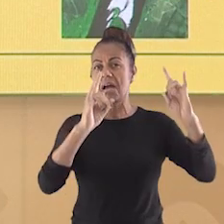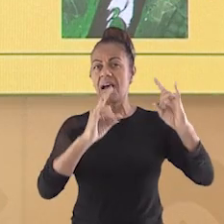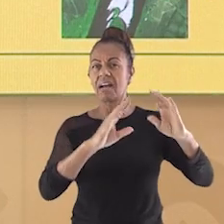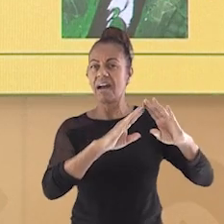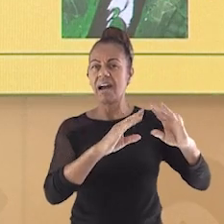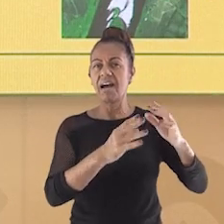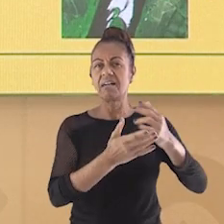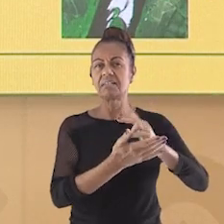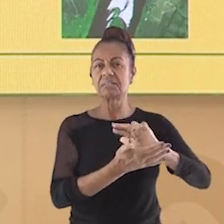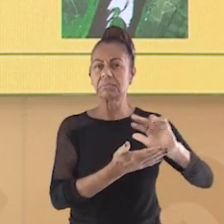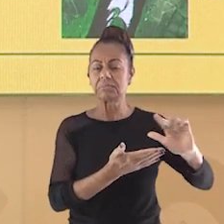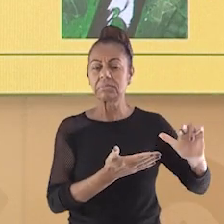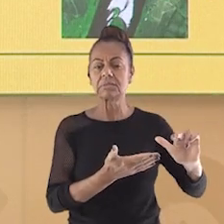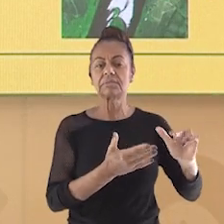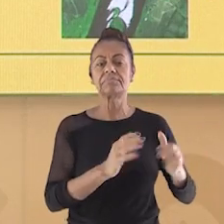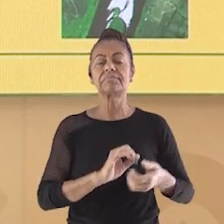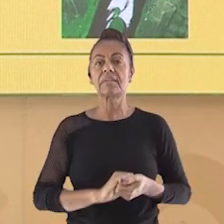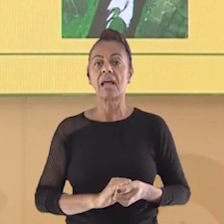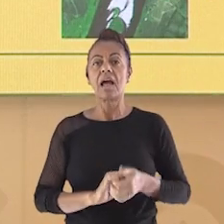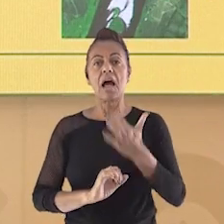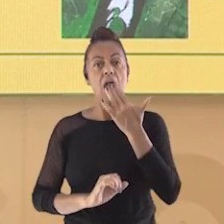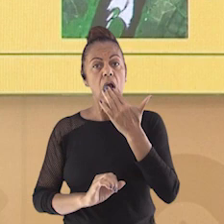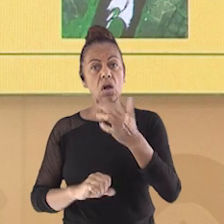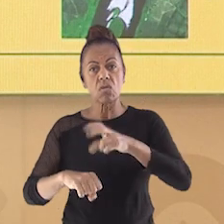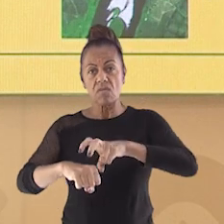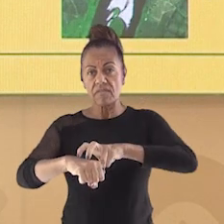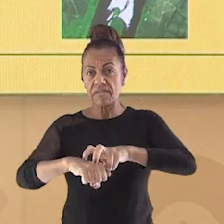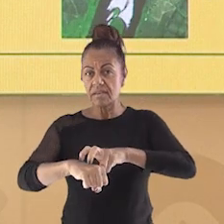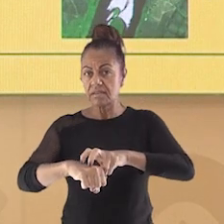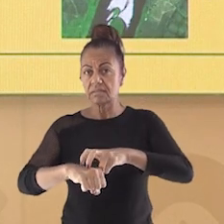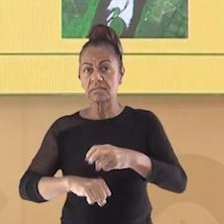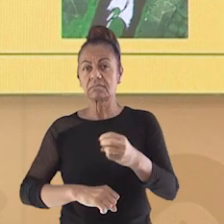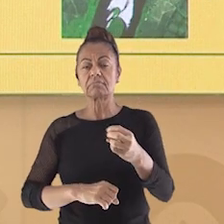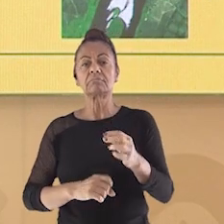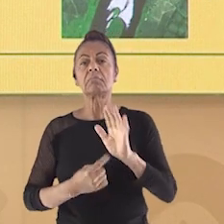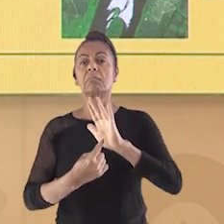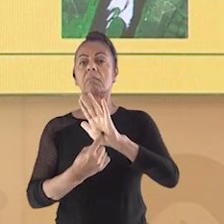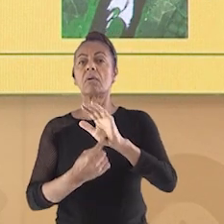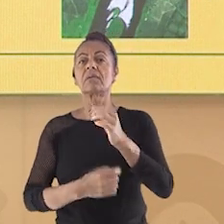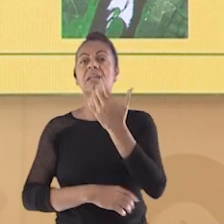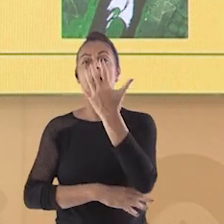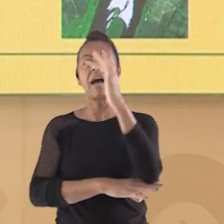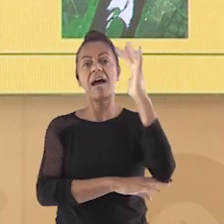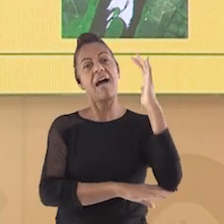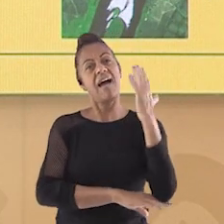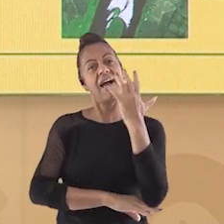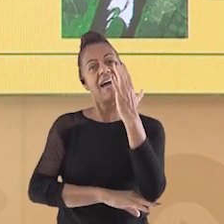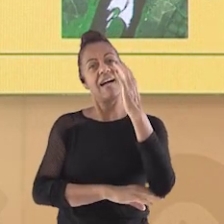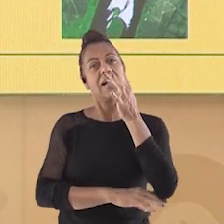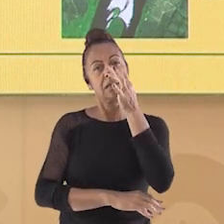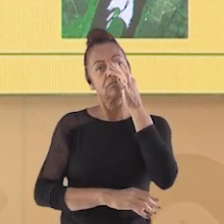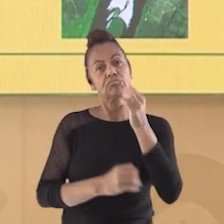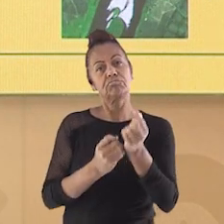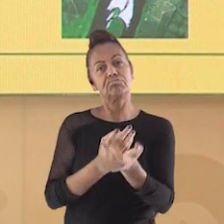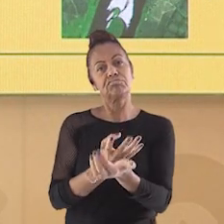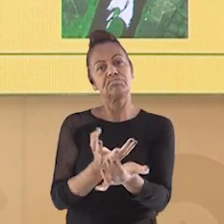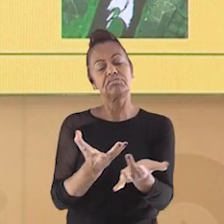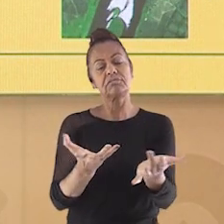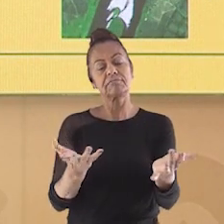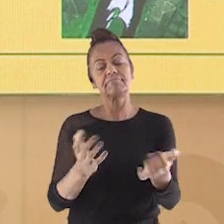mostrar áreas de matas, de florestas, como essa área aqui. As cores azuis e